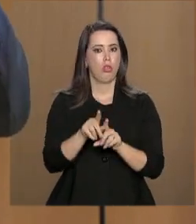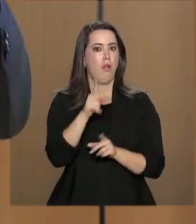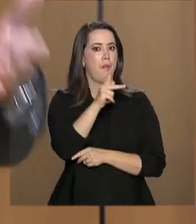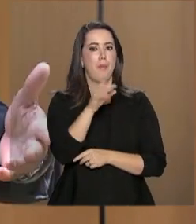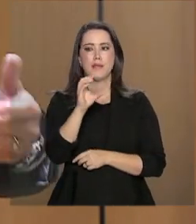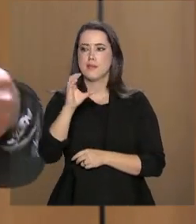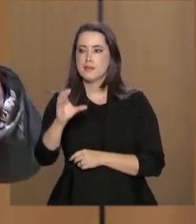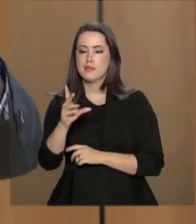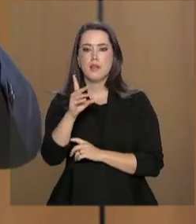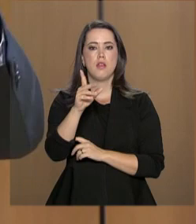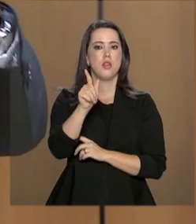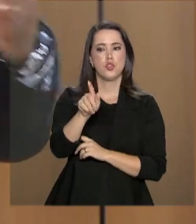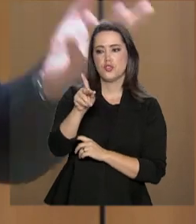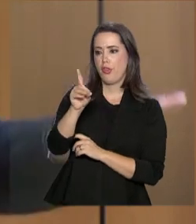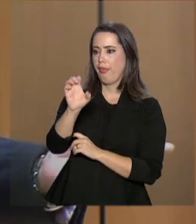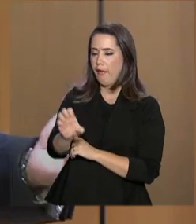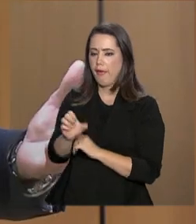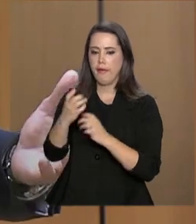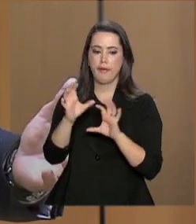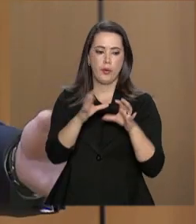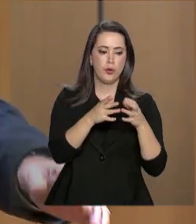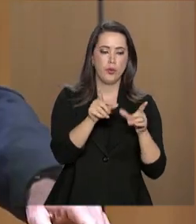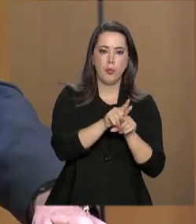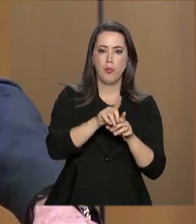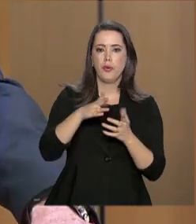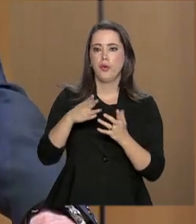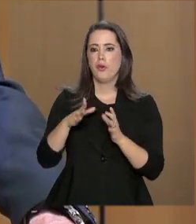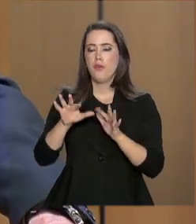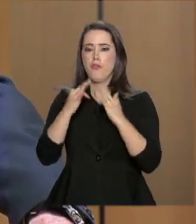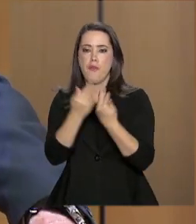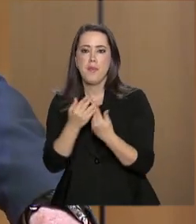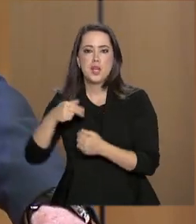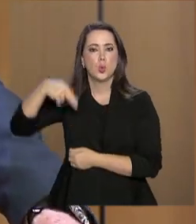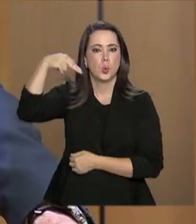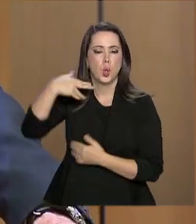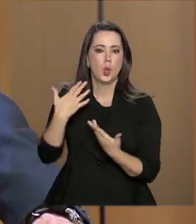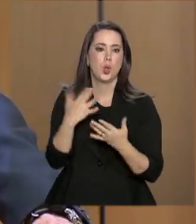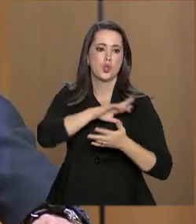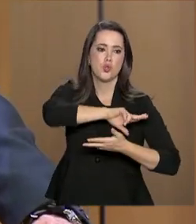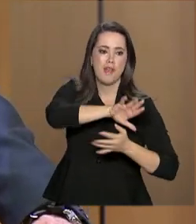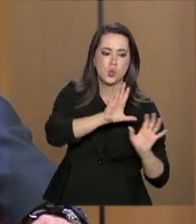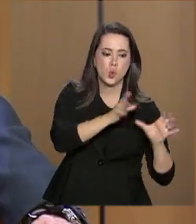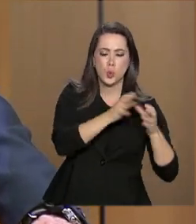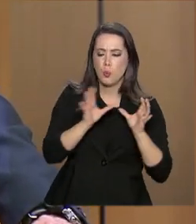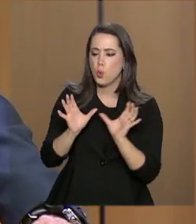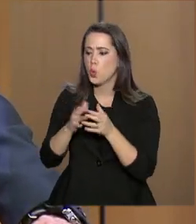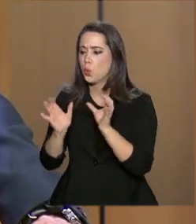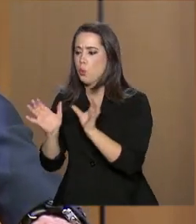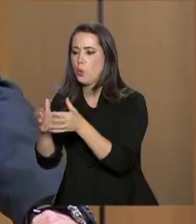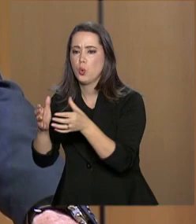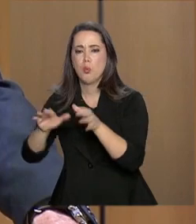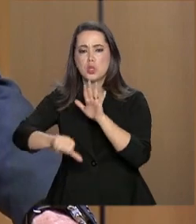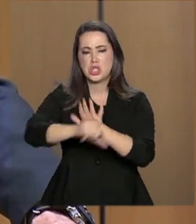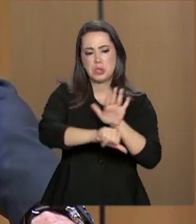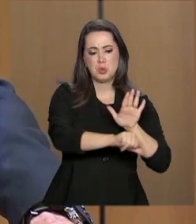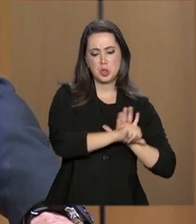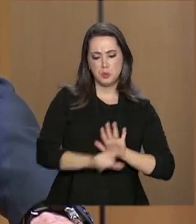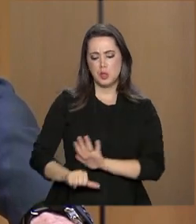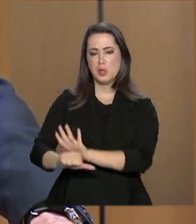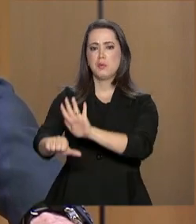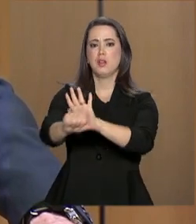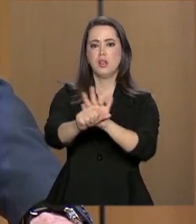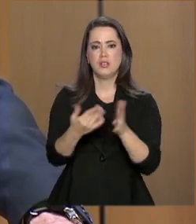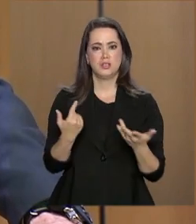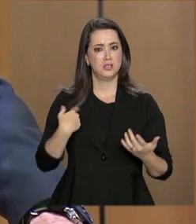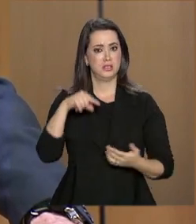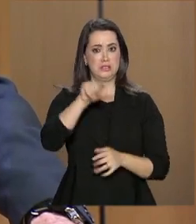GDE, Família do Norte e tantos outros, então há ainda uma disputa muito grande por territórios. Nós tivemos recentemente